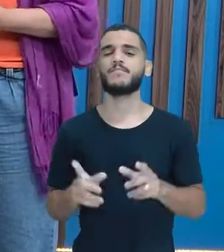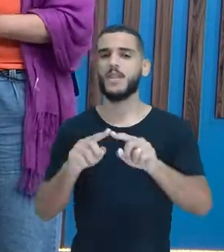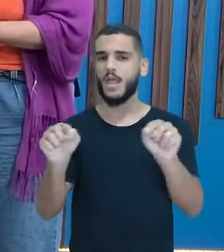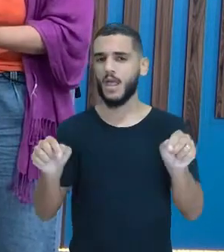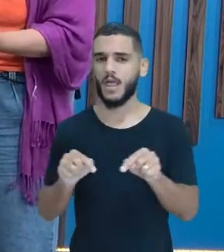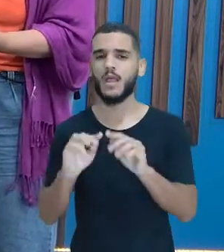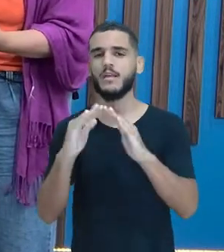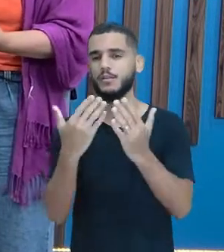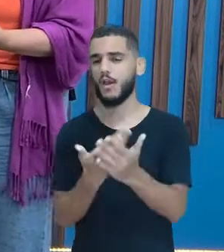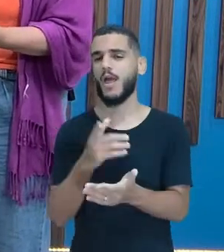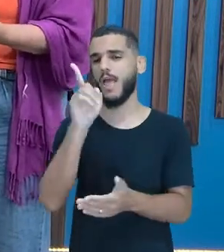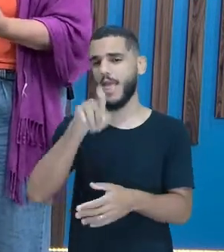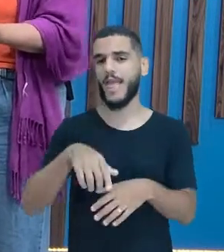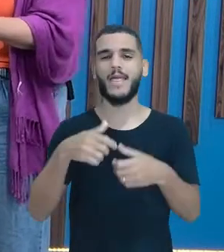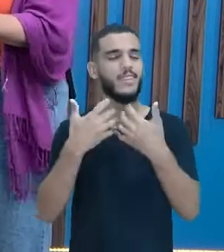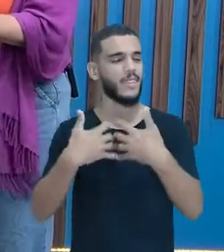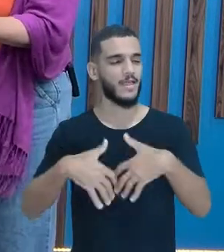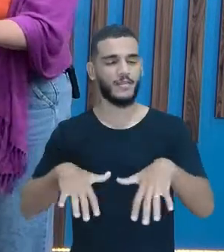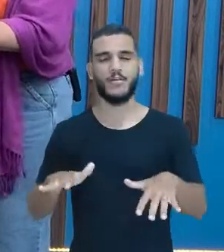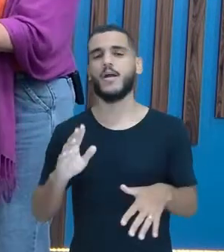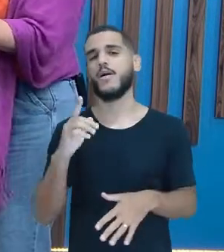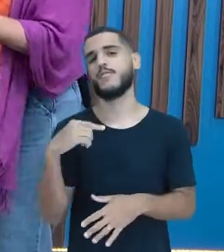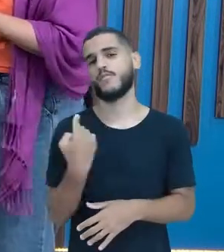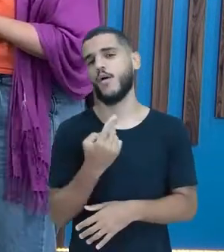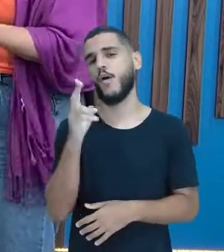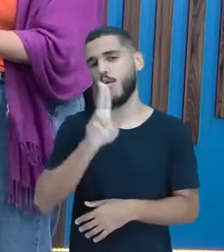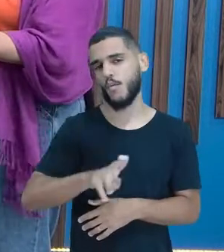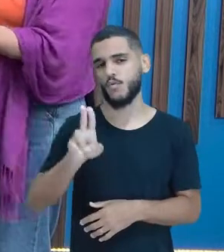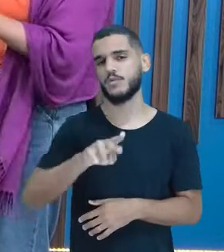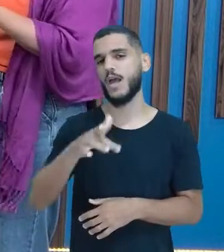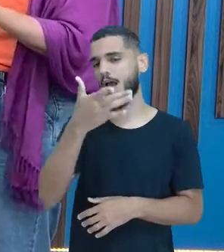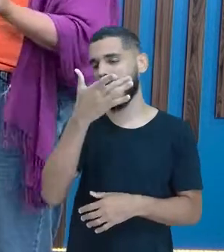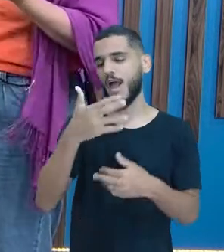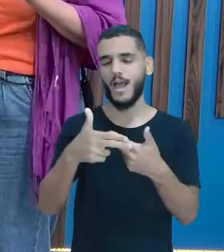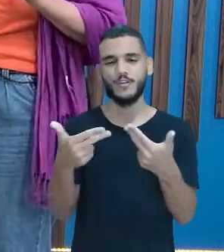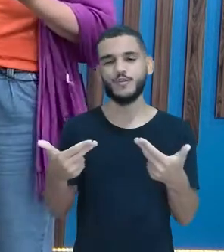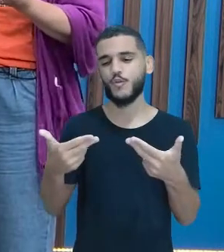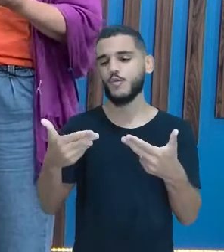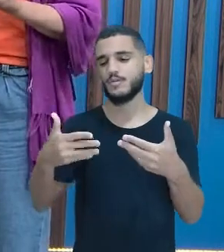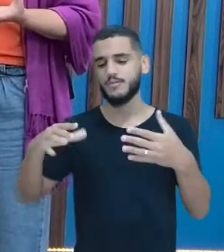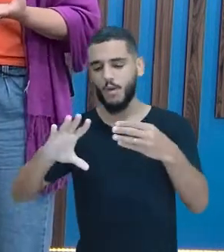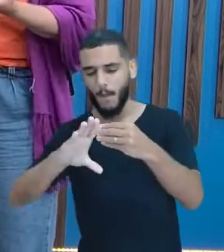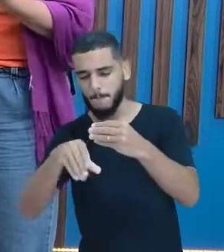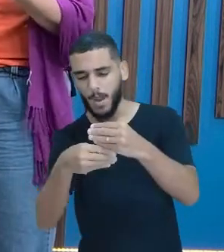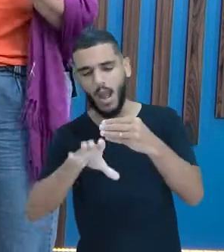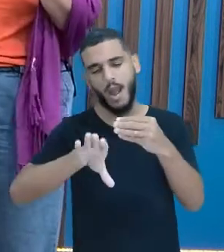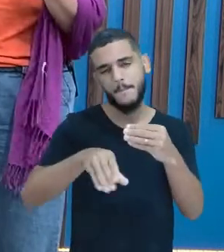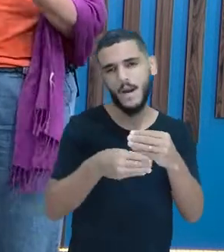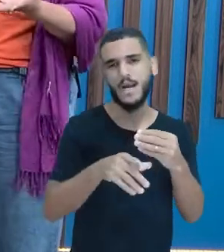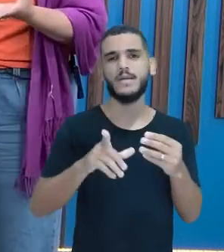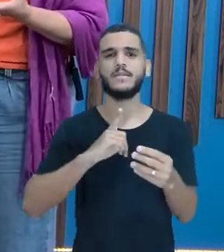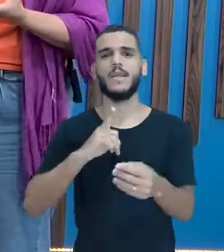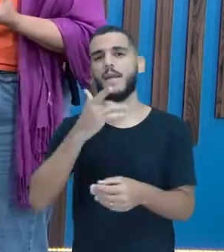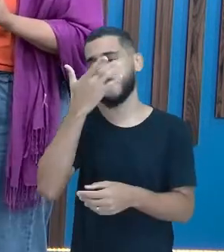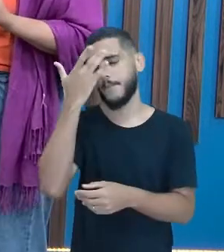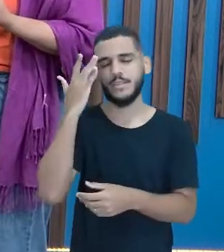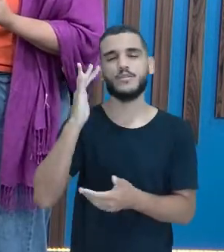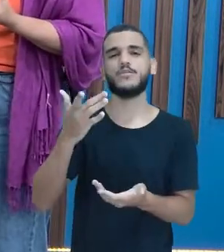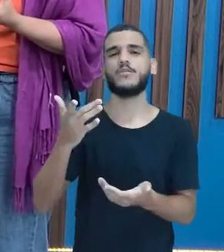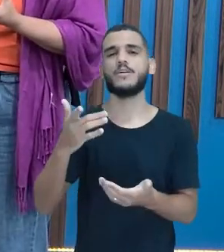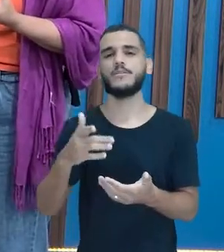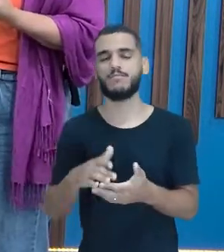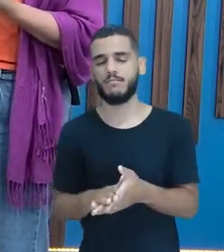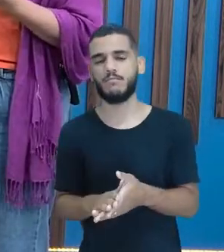é tudo muito natural. E as funções vão se encaixando. gente usa. Temos marceneiros na